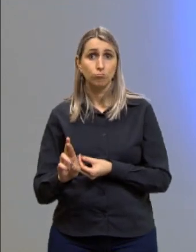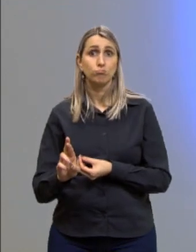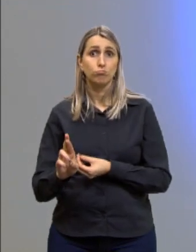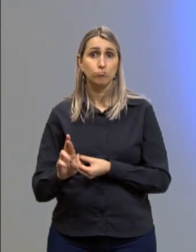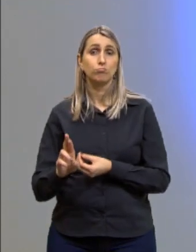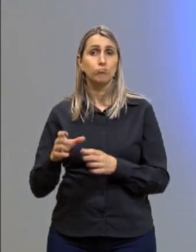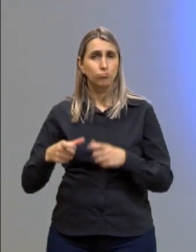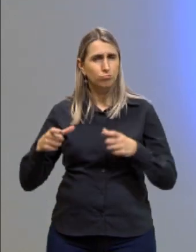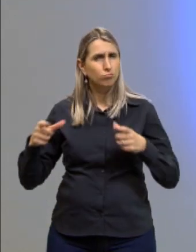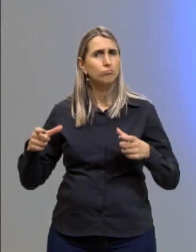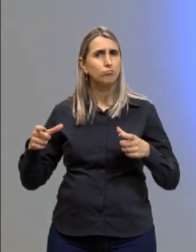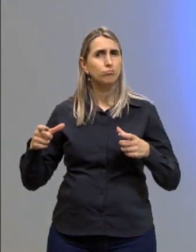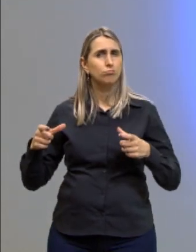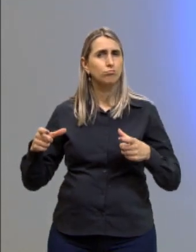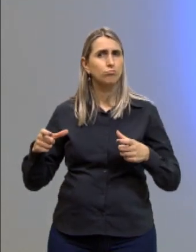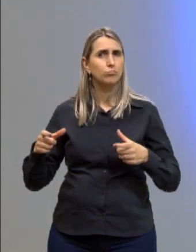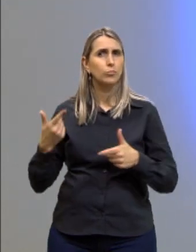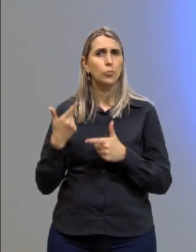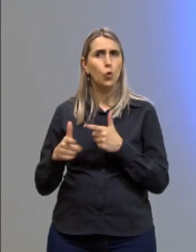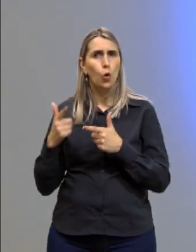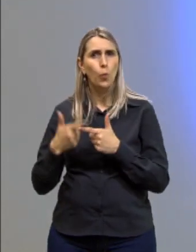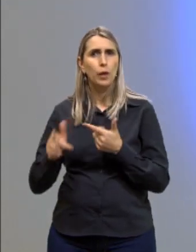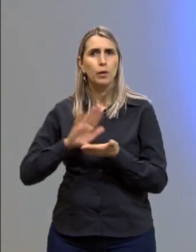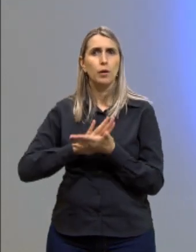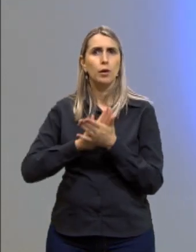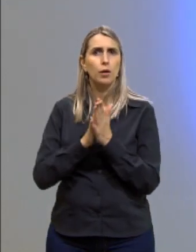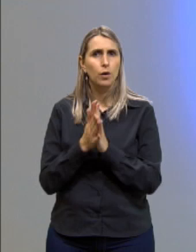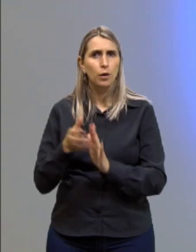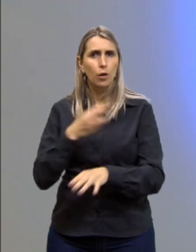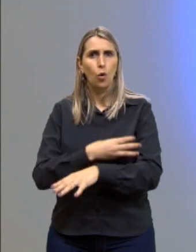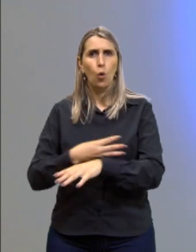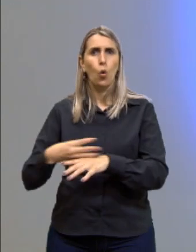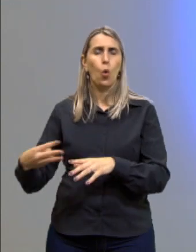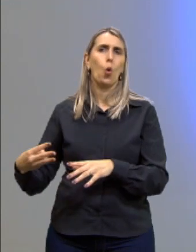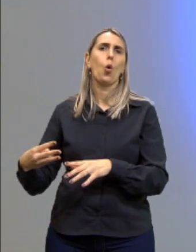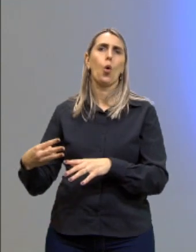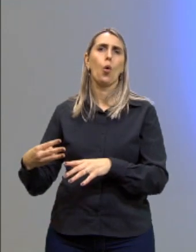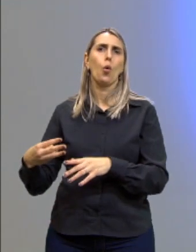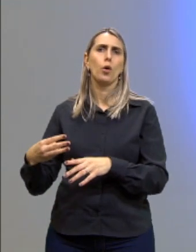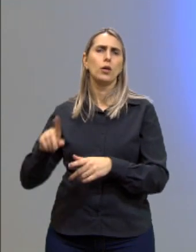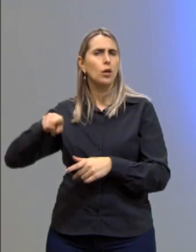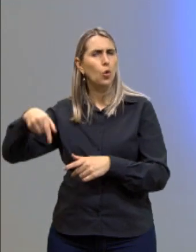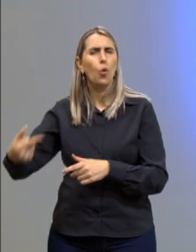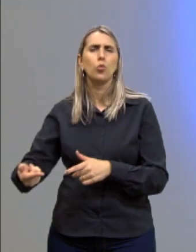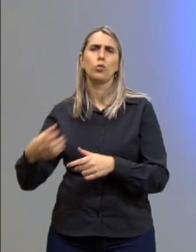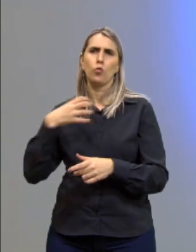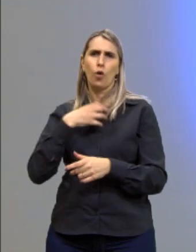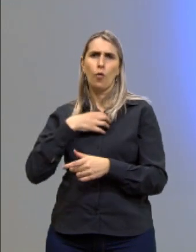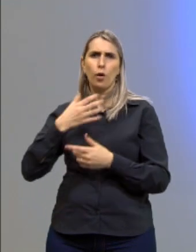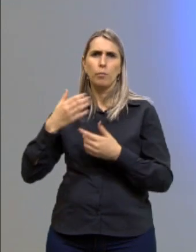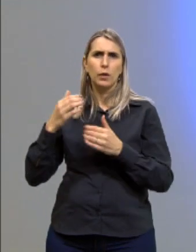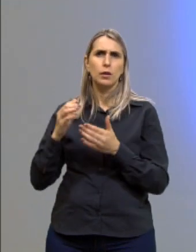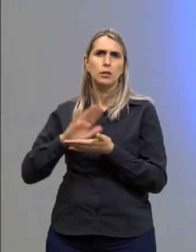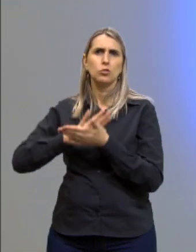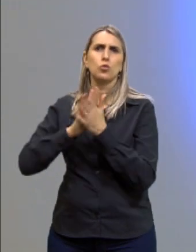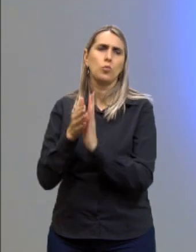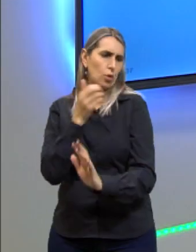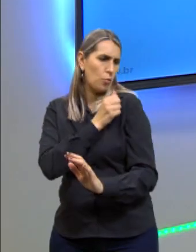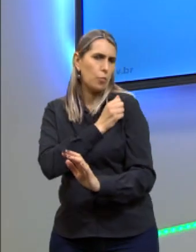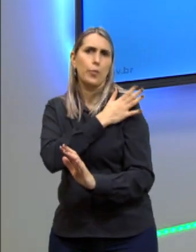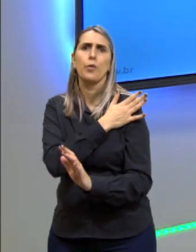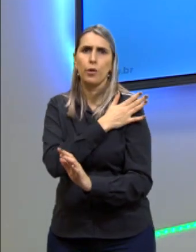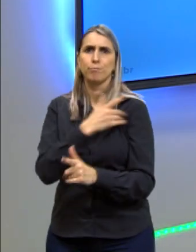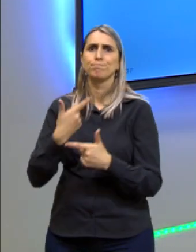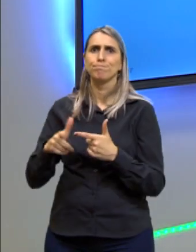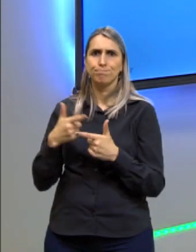crescente onda de casos de racismo, homofobia, dentre outras formas de preconceito. Aqui